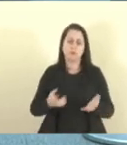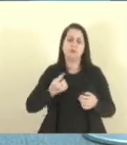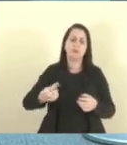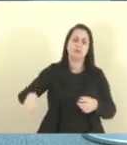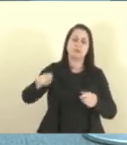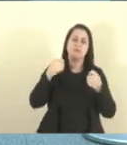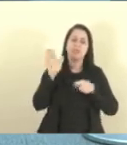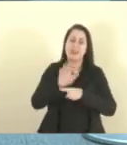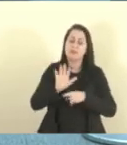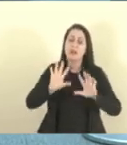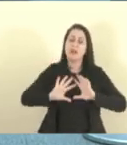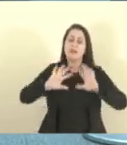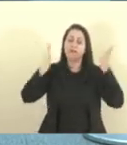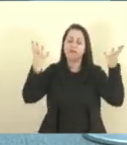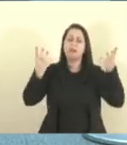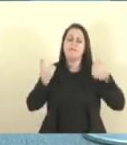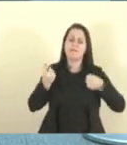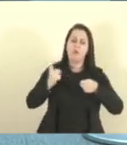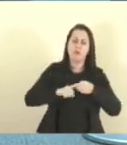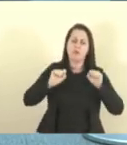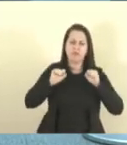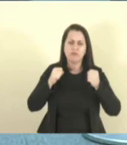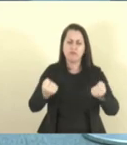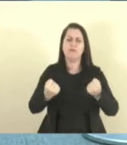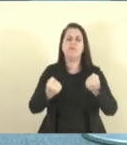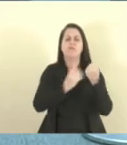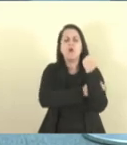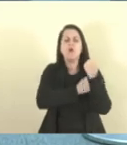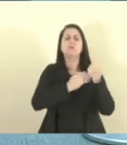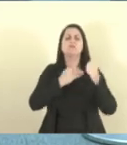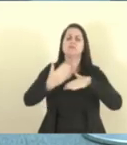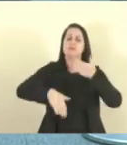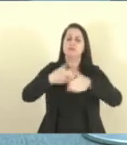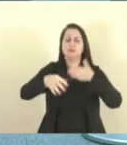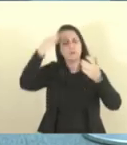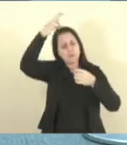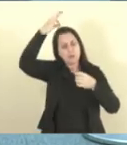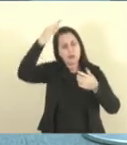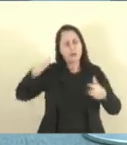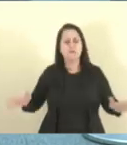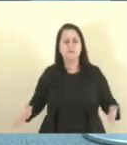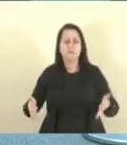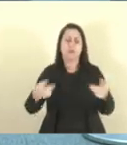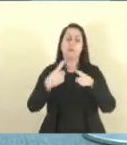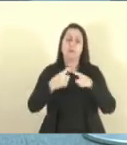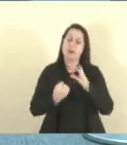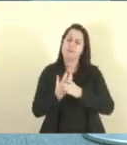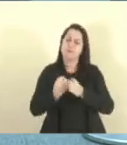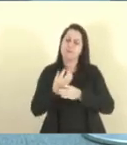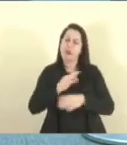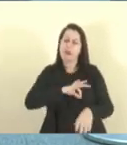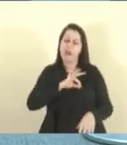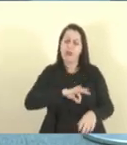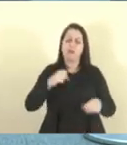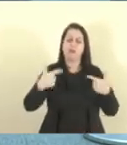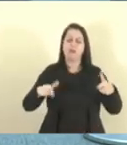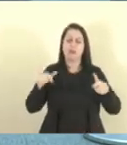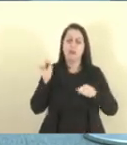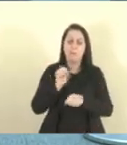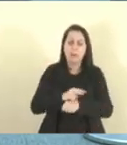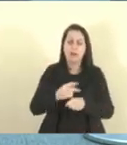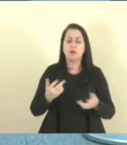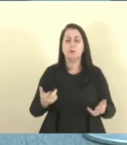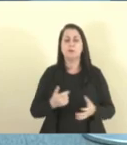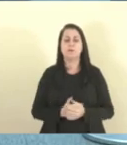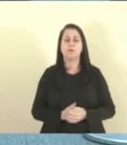eventos a ressurgir, a ressuscitar no Estado do Espírito Santo, porque isso gera renda, gera emprego. Um evento